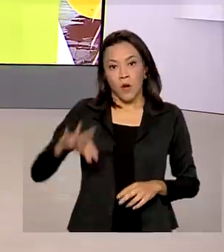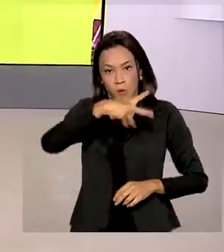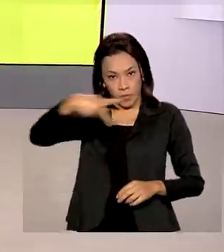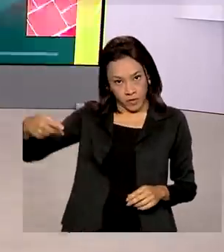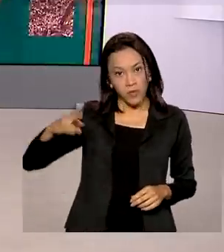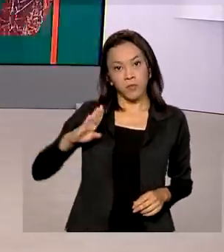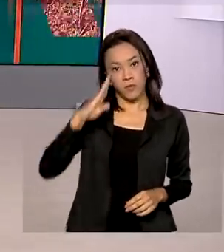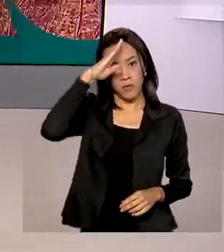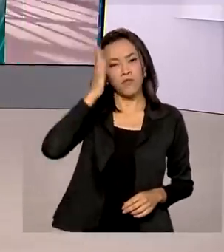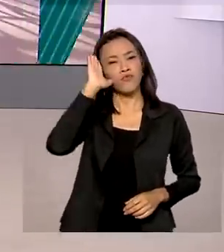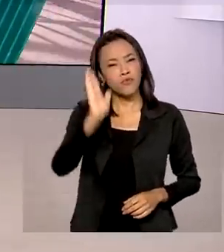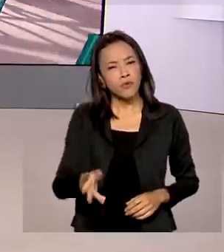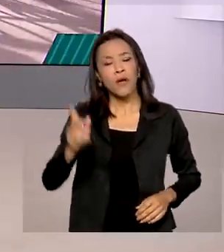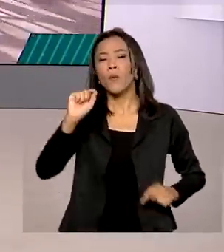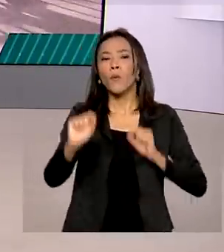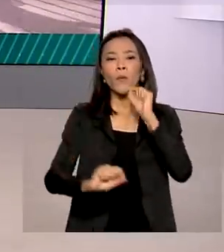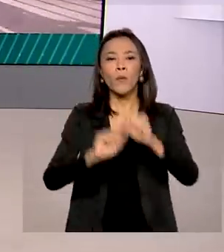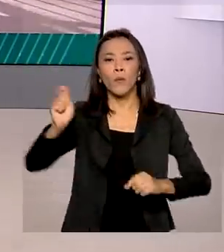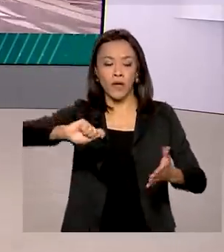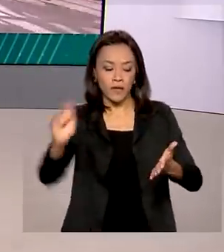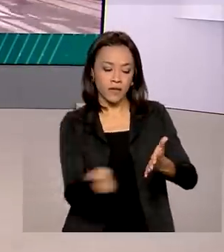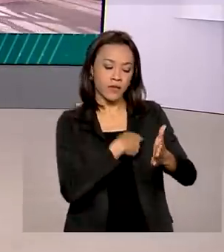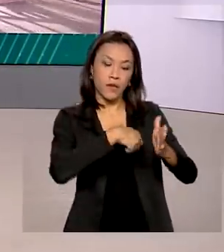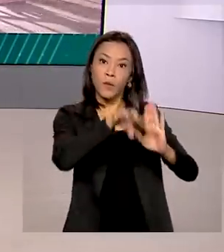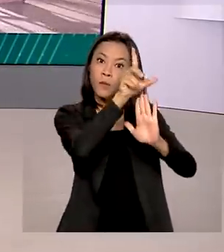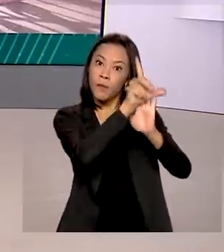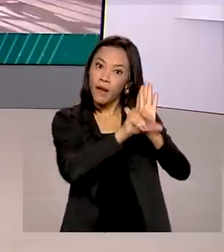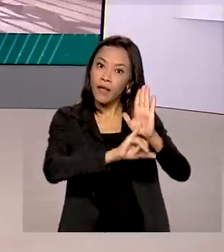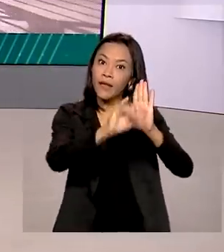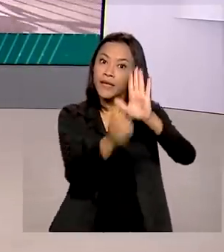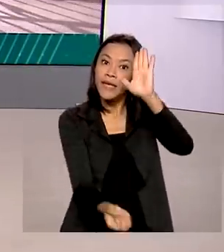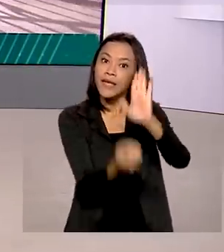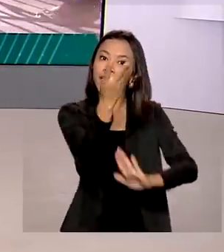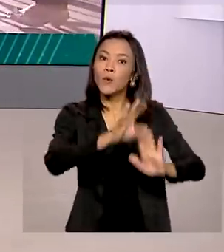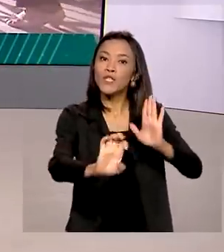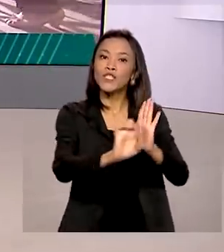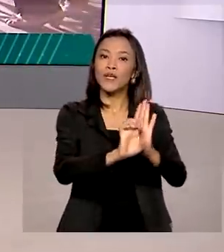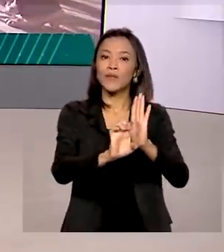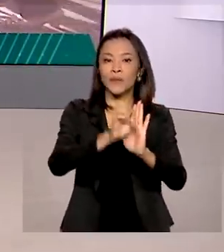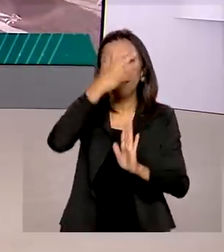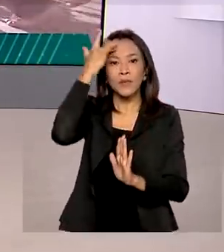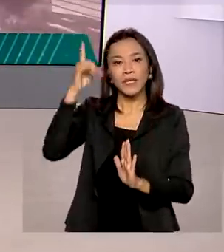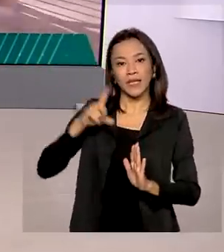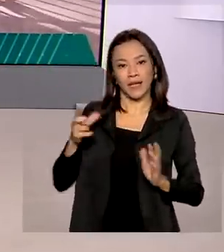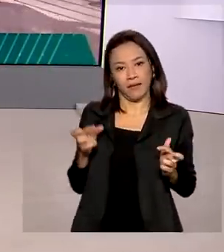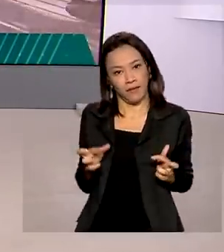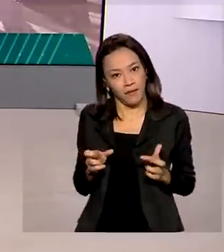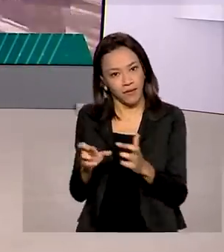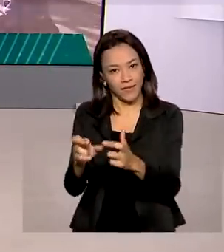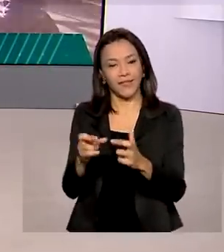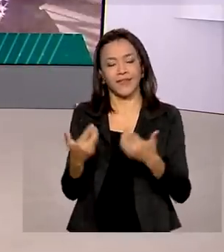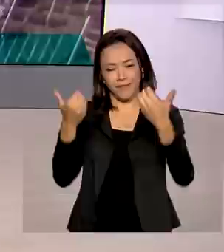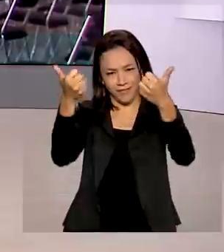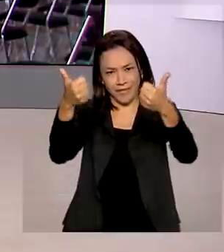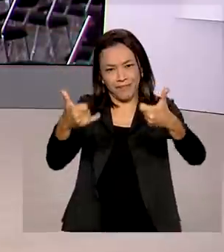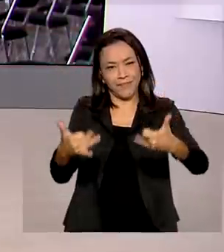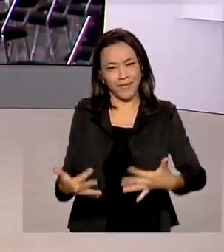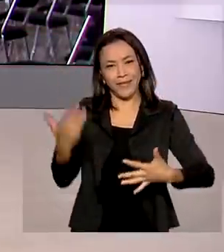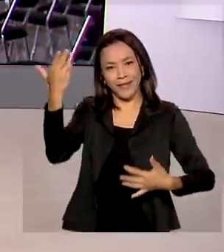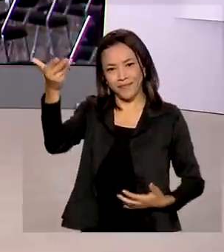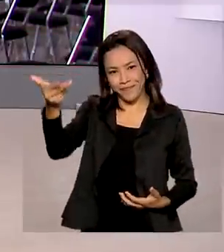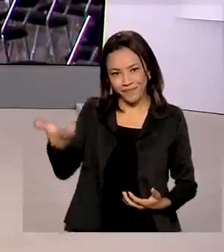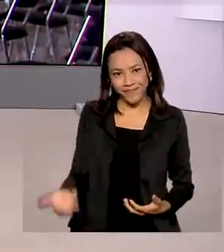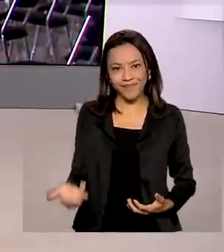sancionou a lei que cria o Estatuto da Pessoa com Câncer. Vamos ao vivo ao Palácio do Planalto? Márcia Fernandes traz as